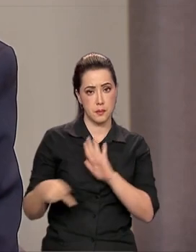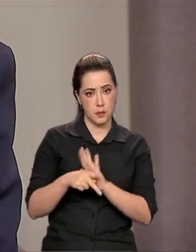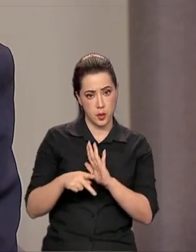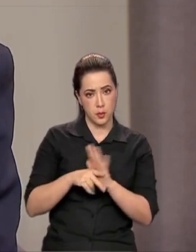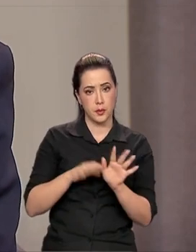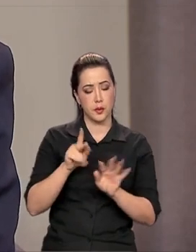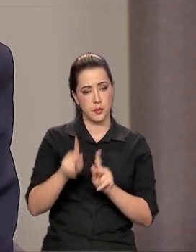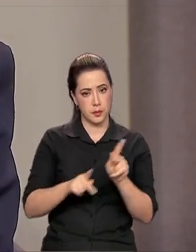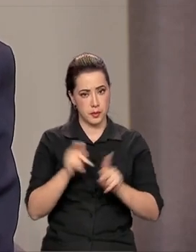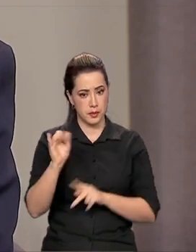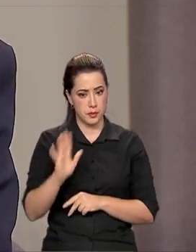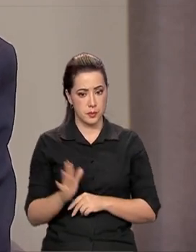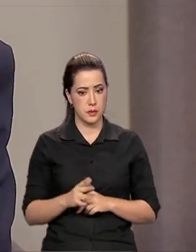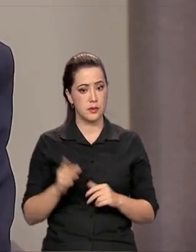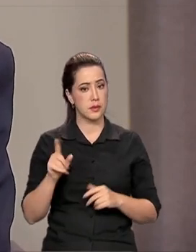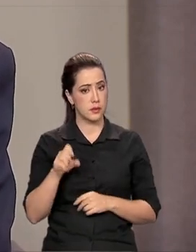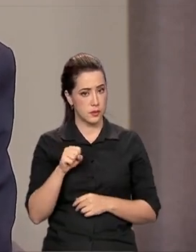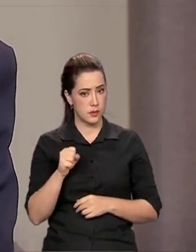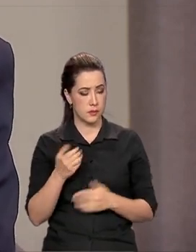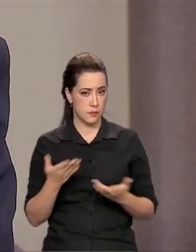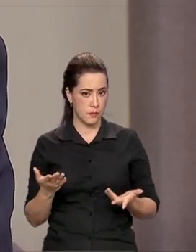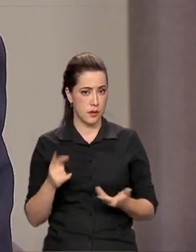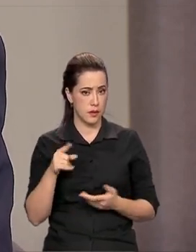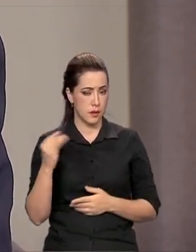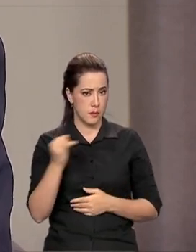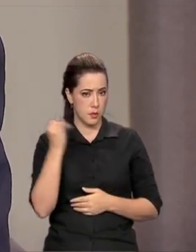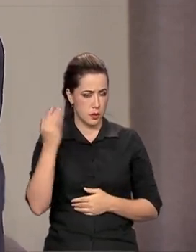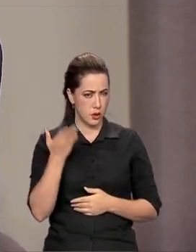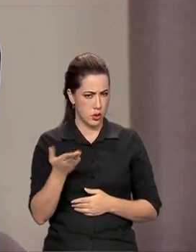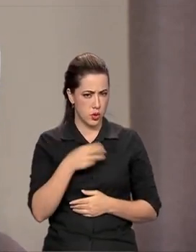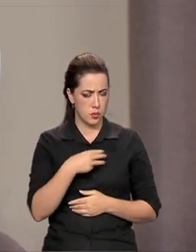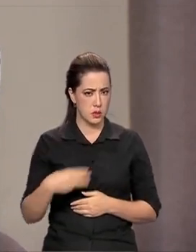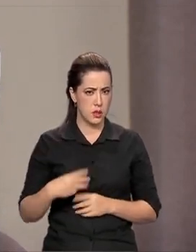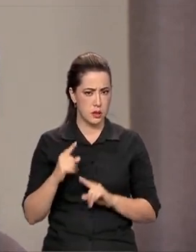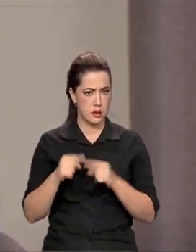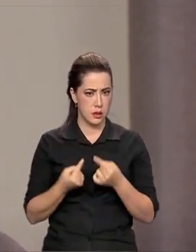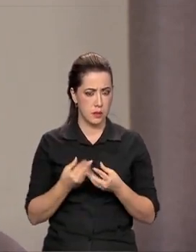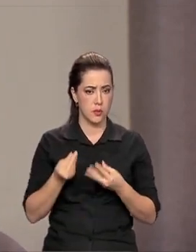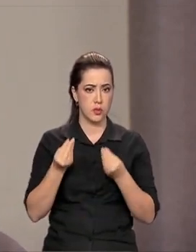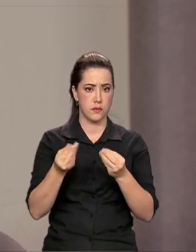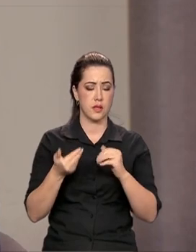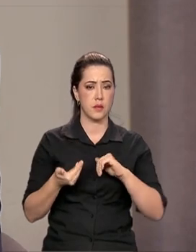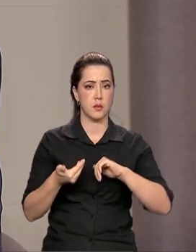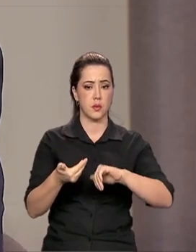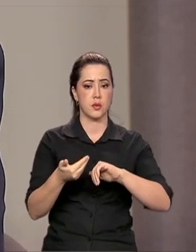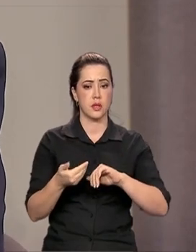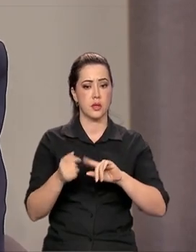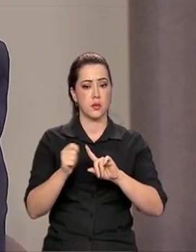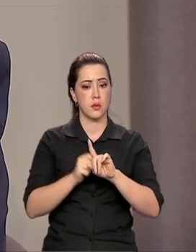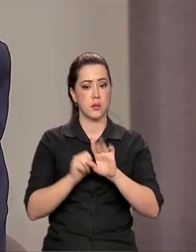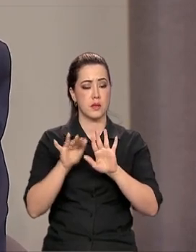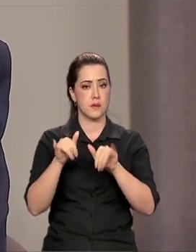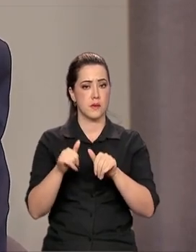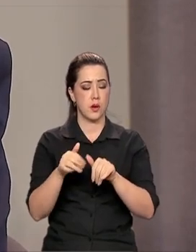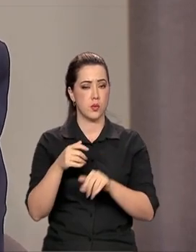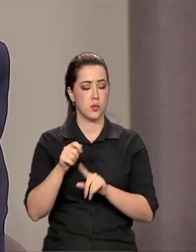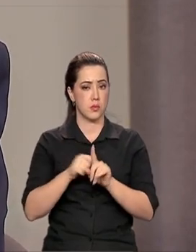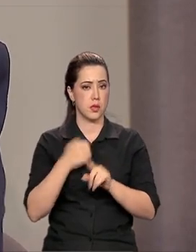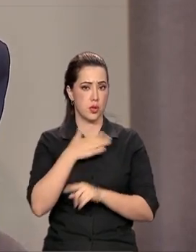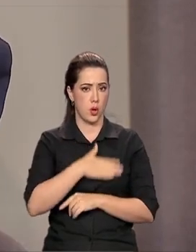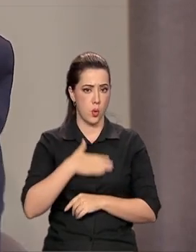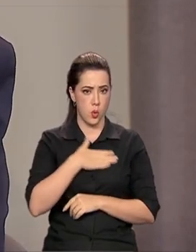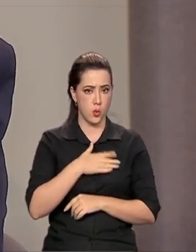povo brasileiro, não é? Isso vai ter um peso, ministro, na hora de levar para o Congresso, que é no final de agosto, né? Para que os